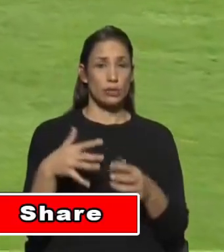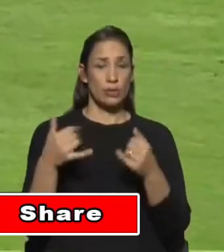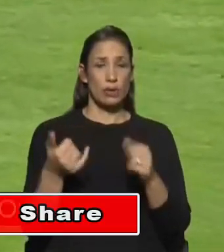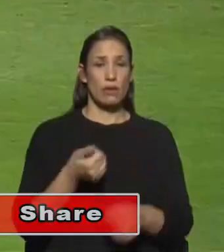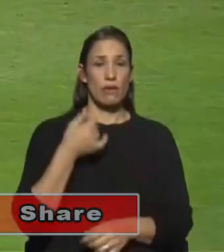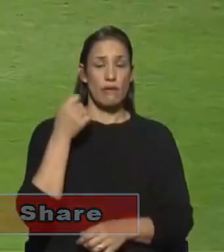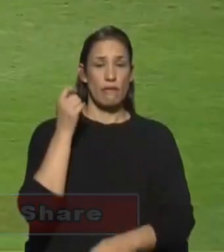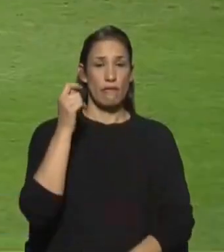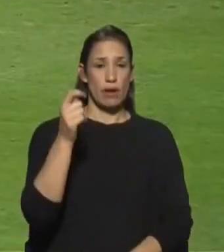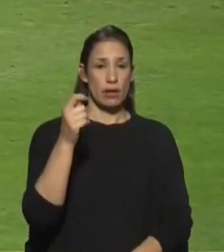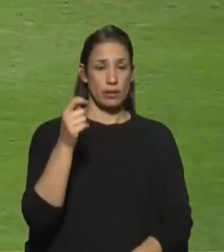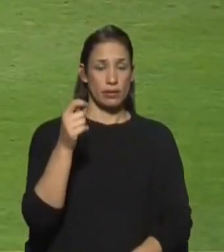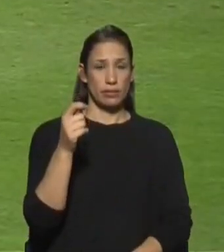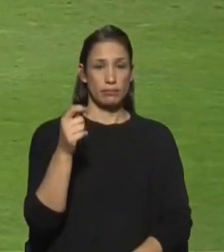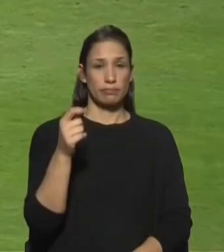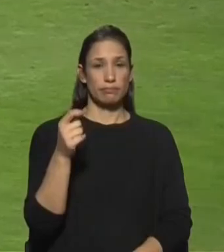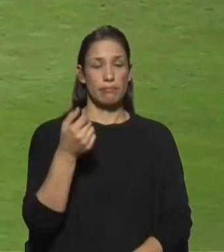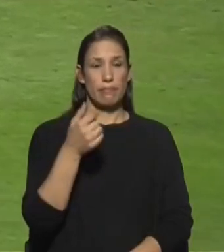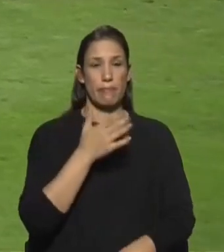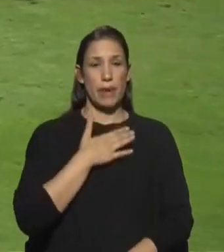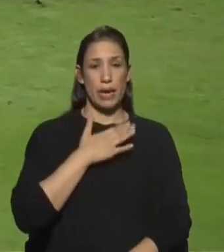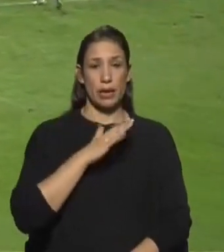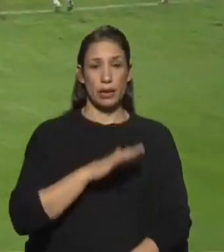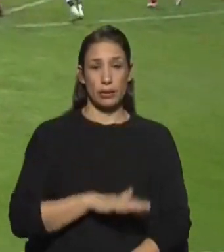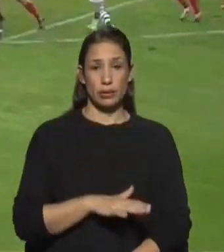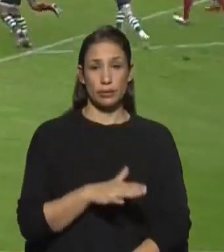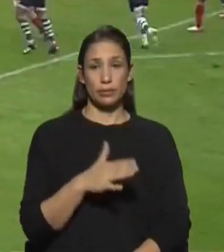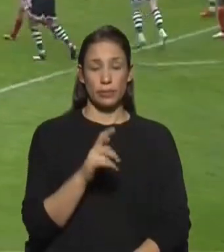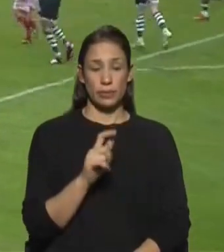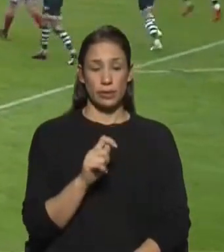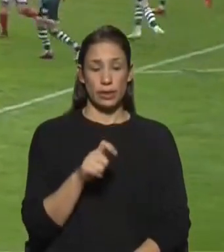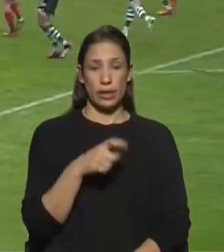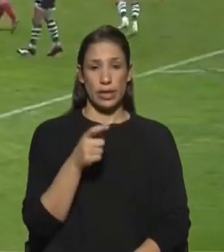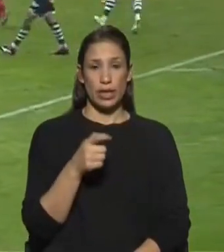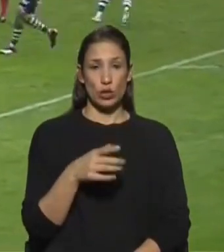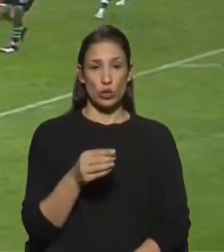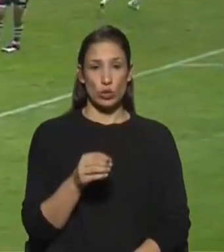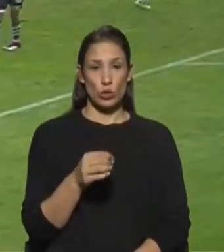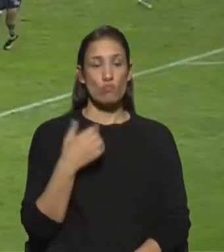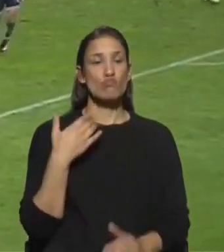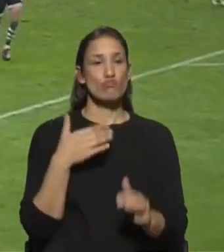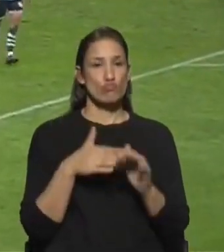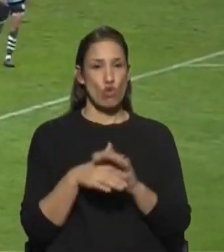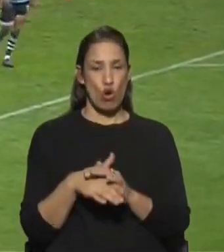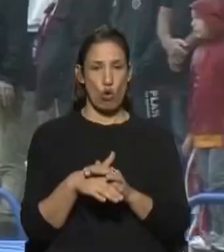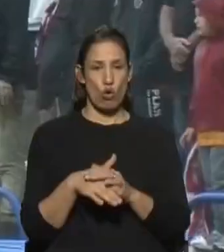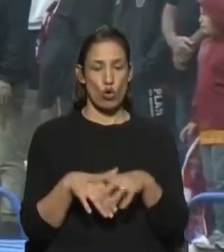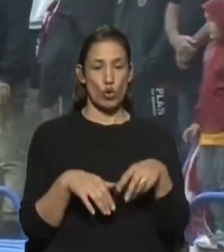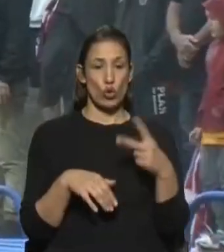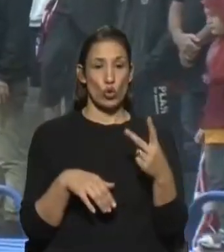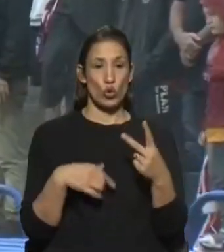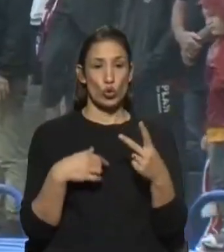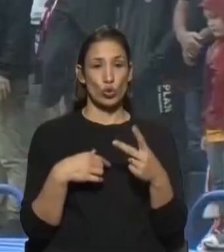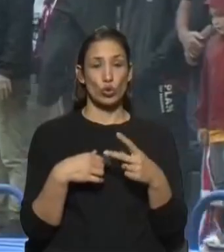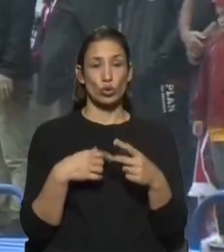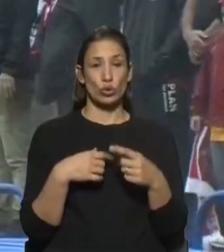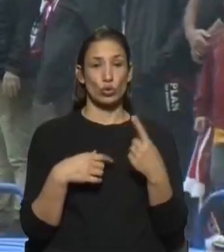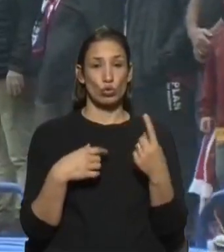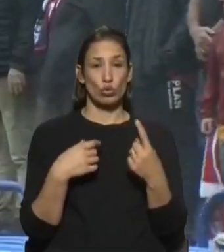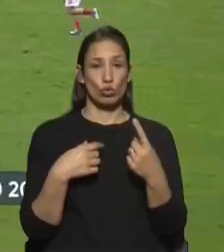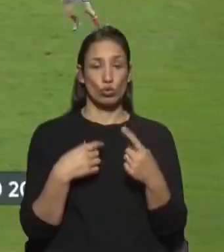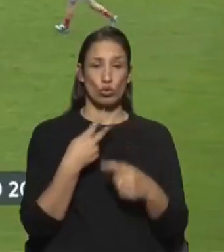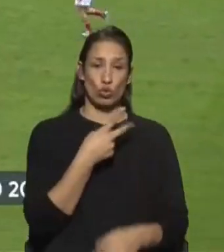clara de Orsnas, penalti que Enzo Ferrara marcou, reduzindo para 2-1, resultado ao intervalo.